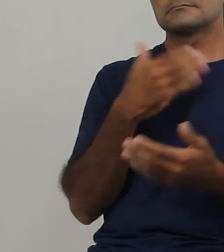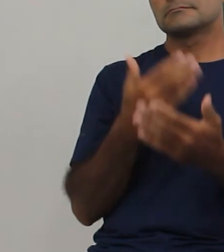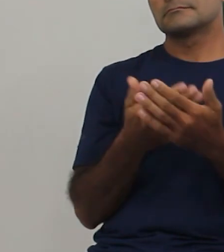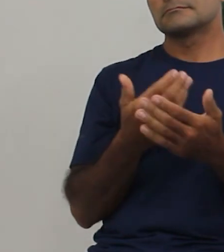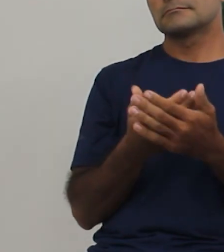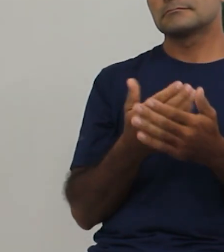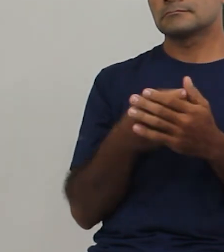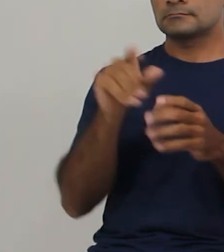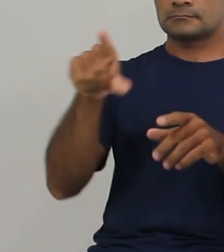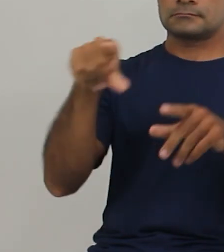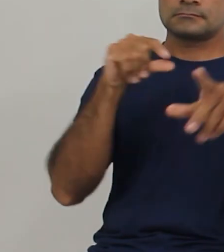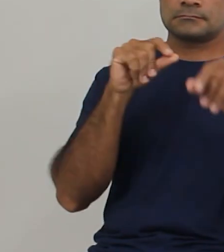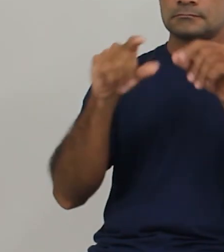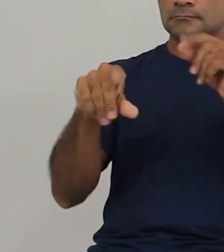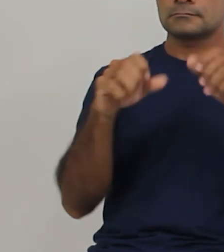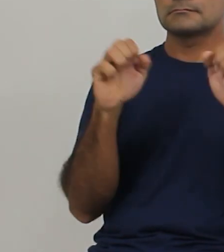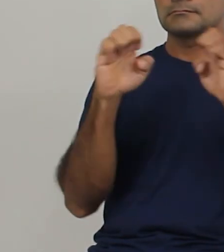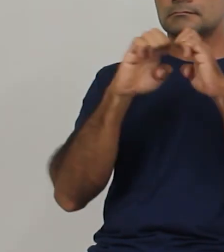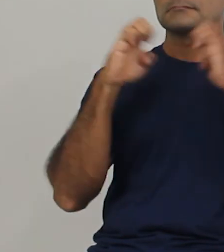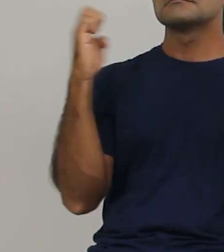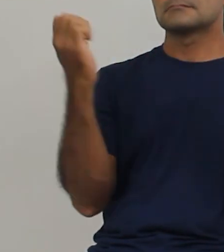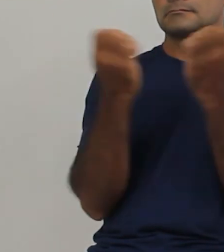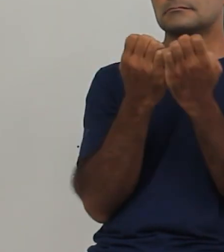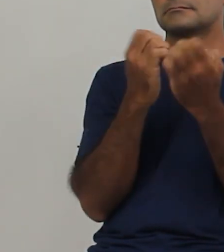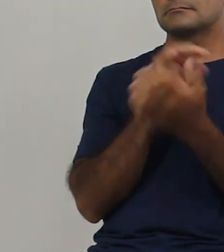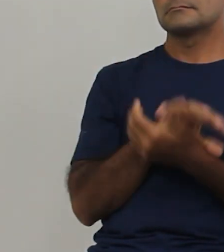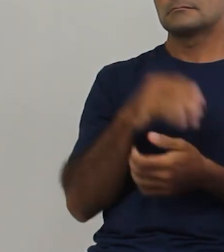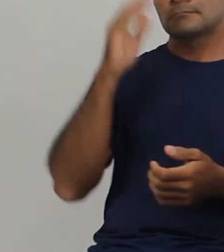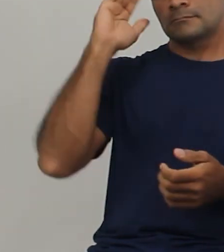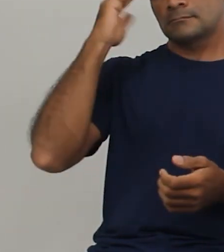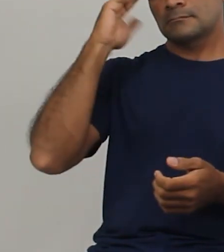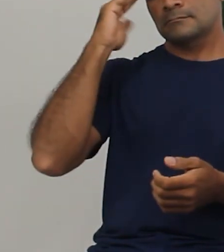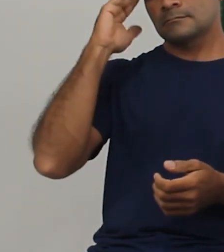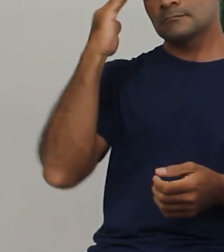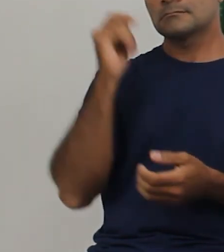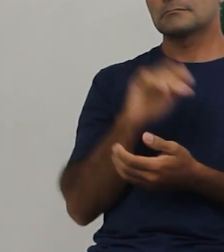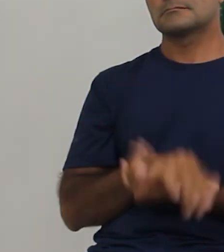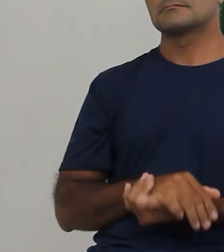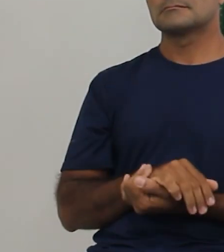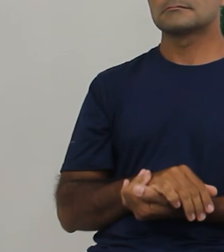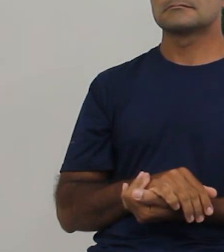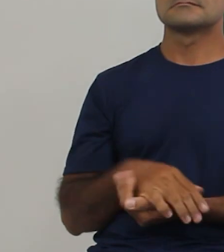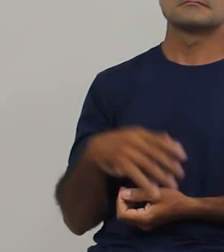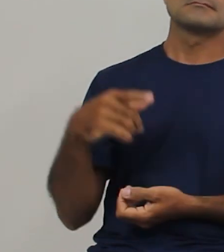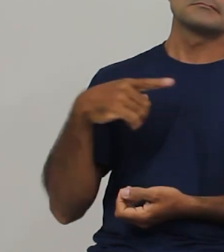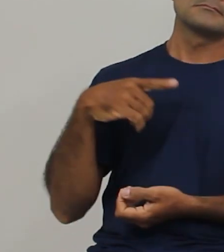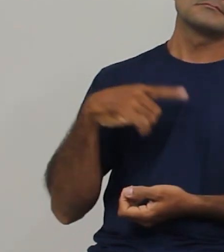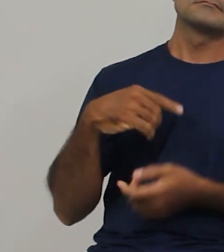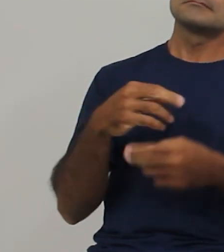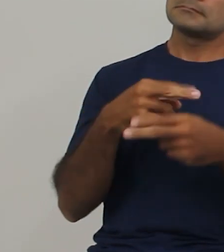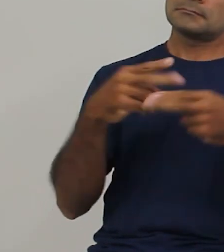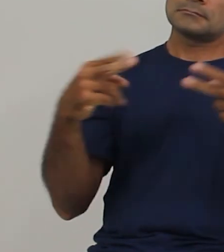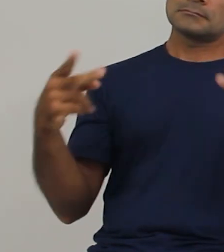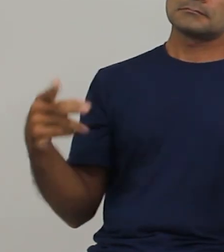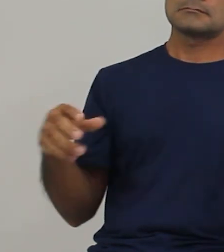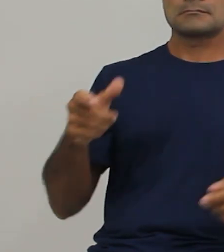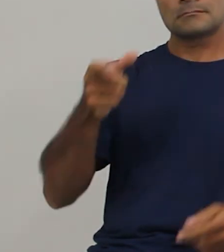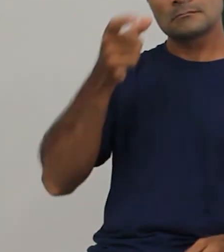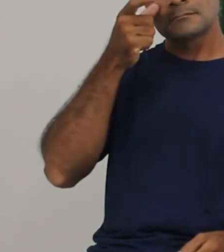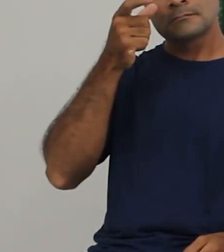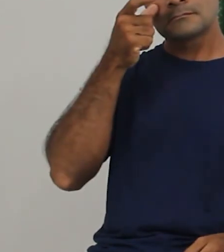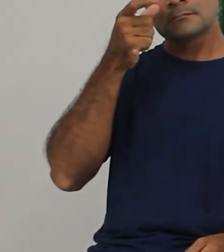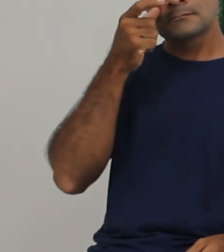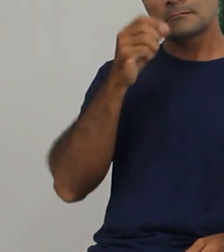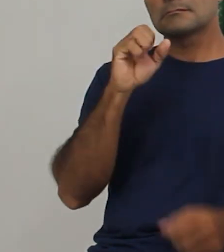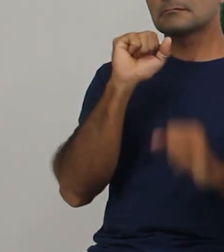classificar eventos? Vocês entenderam o que são eventos? Existem eventos que são possíveis a gente perceber se ele é